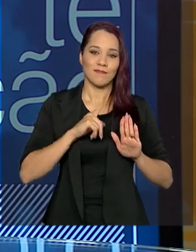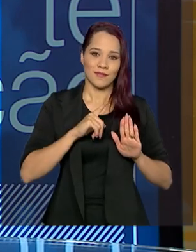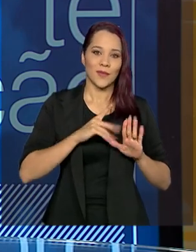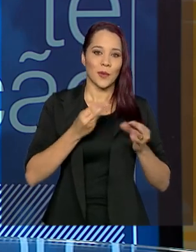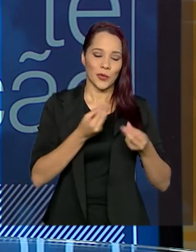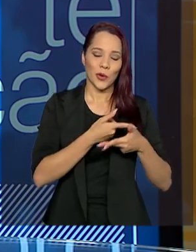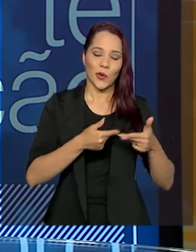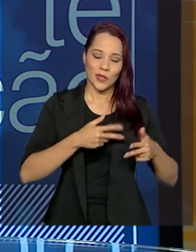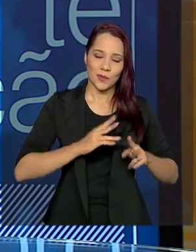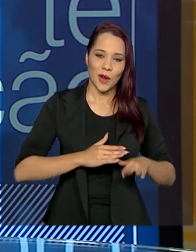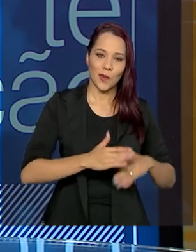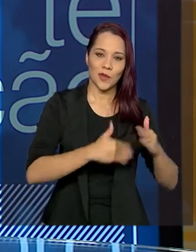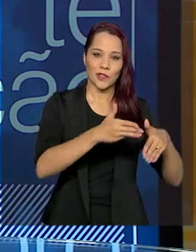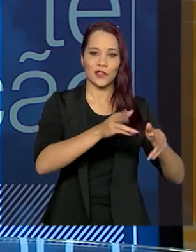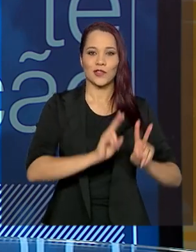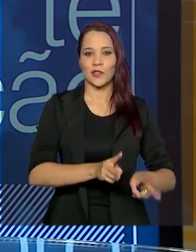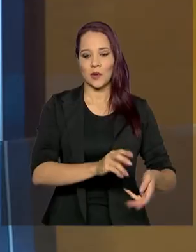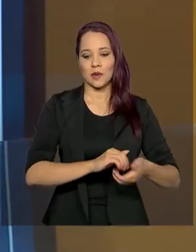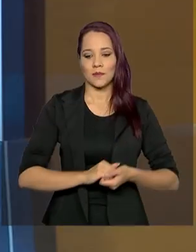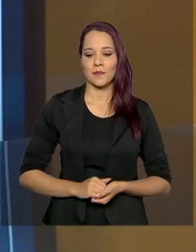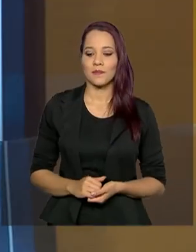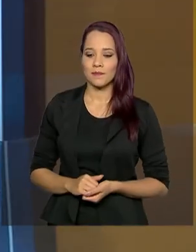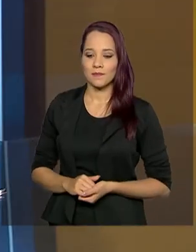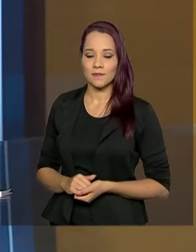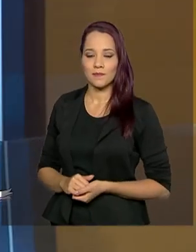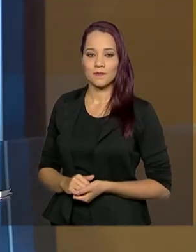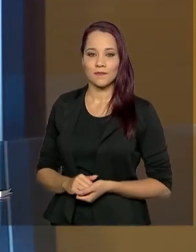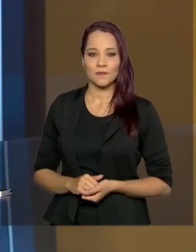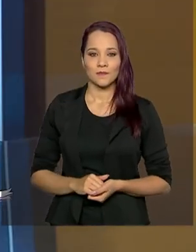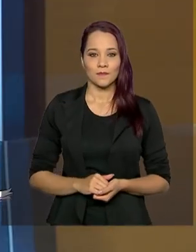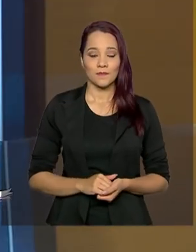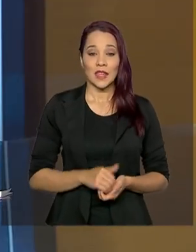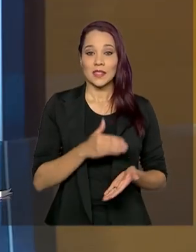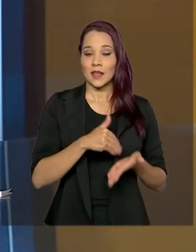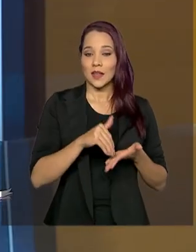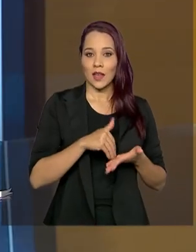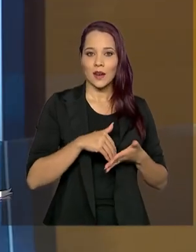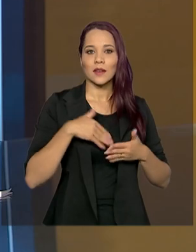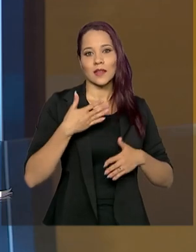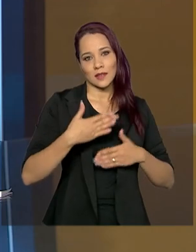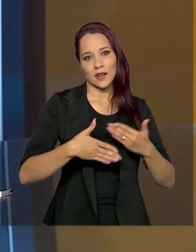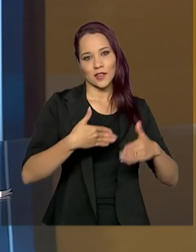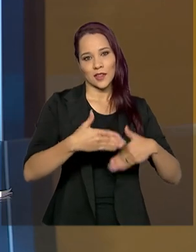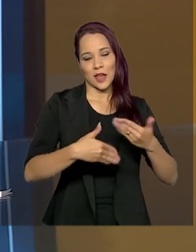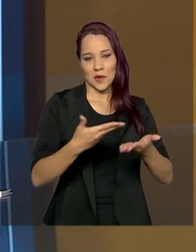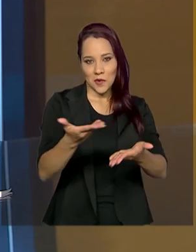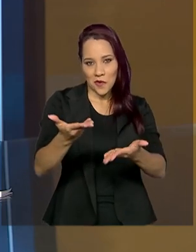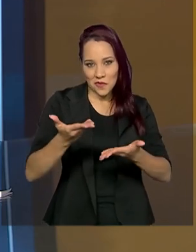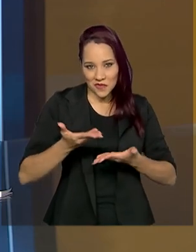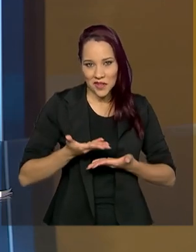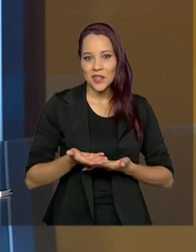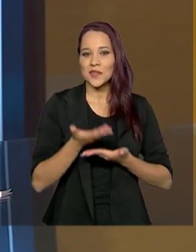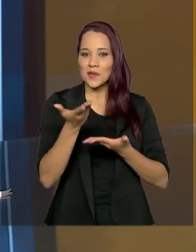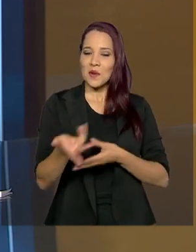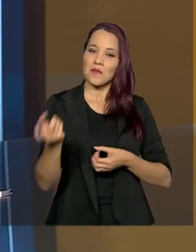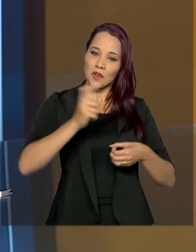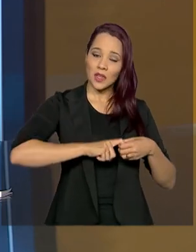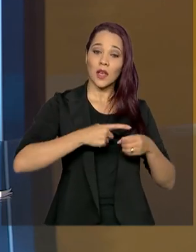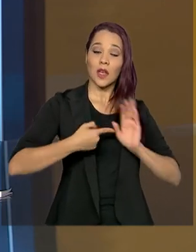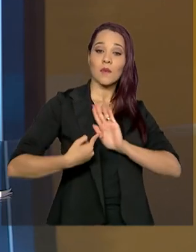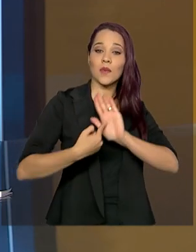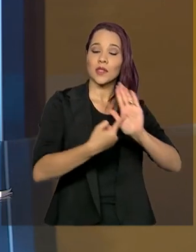uma longa trajetória pela frente. Secretário, e nessa trajetória, convido o senhor para voltar aqui e